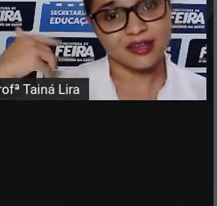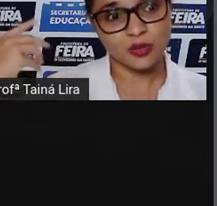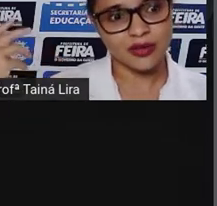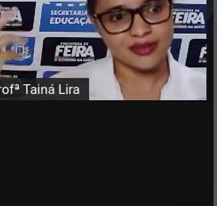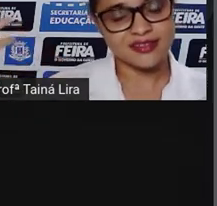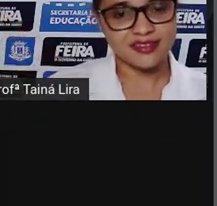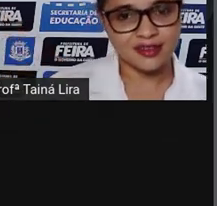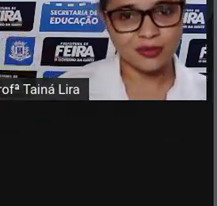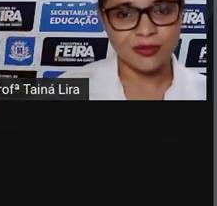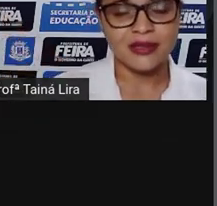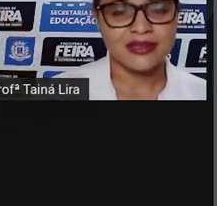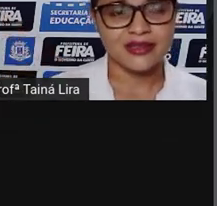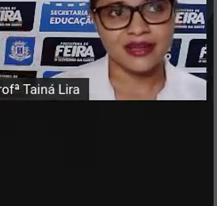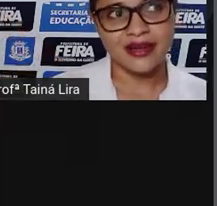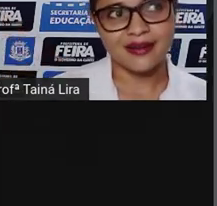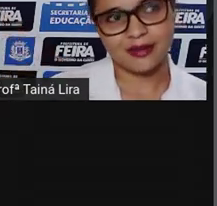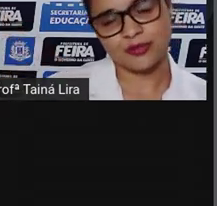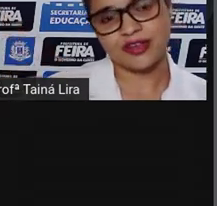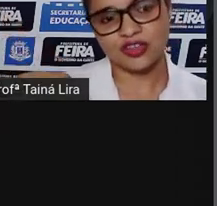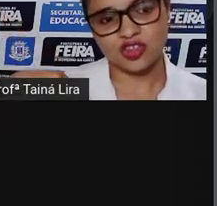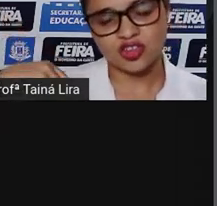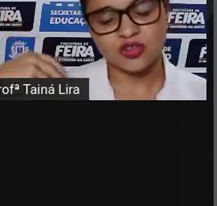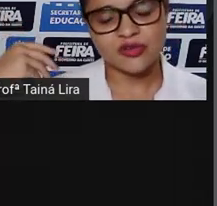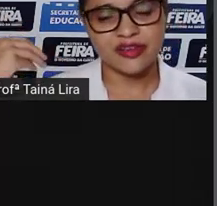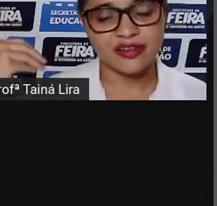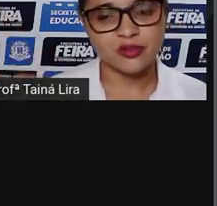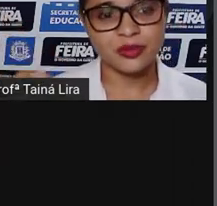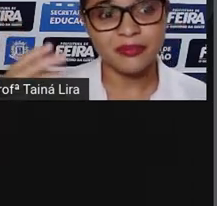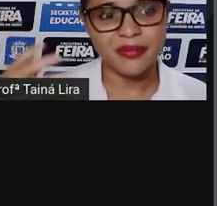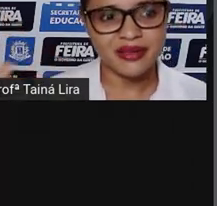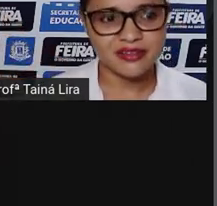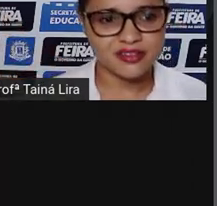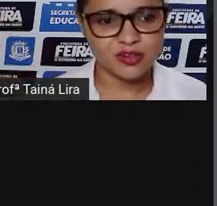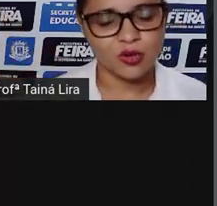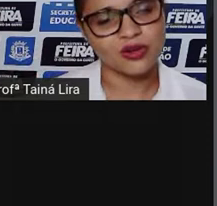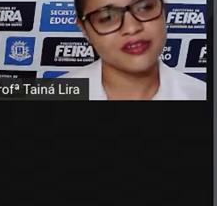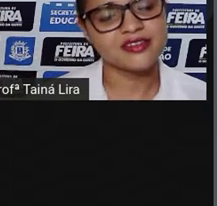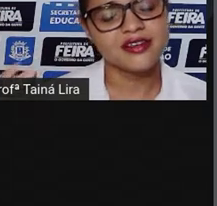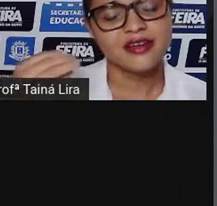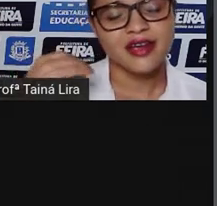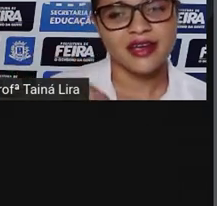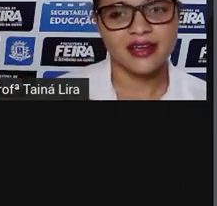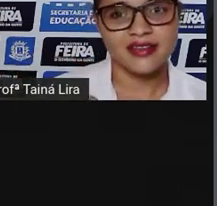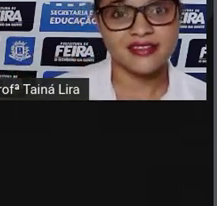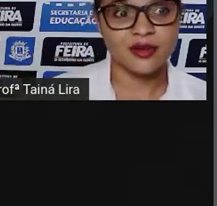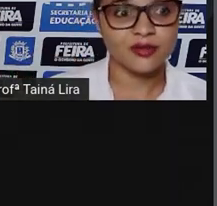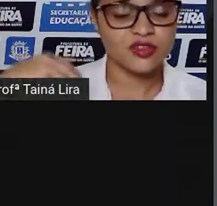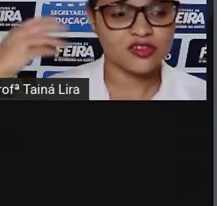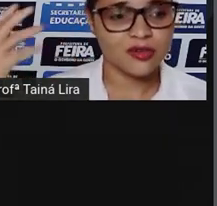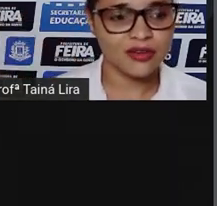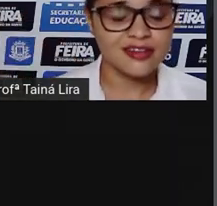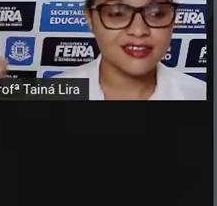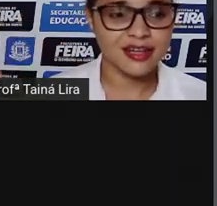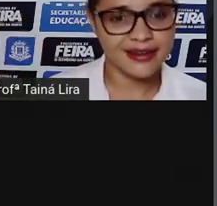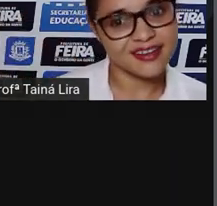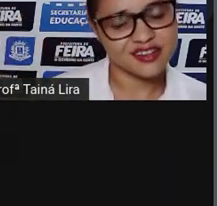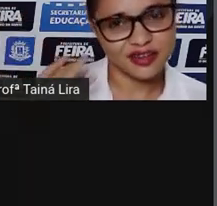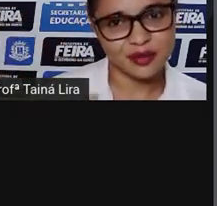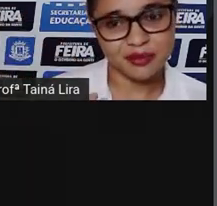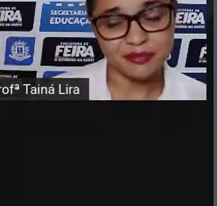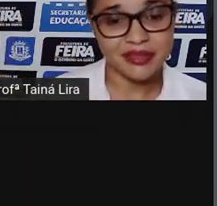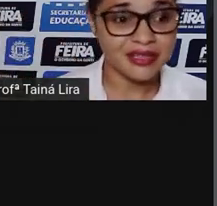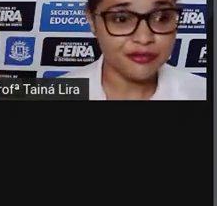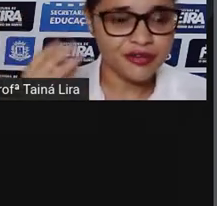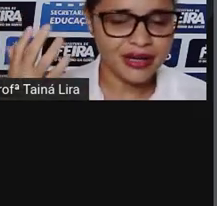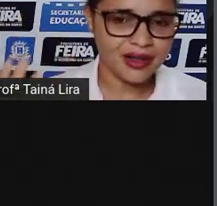que a educação, né, os registros aí das primeiras escolas são de escolas gregas,